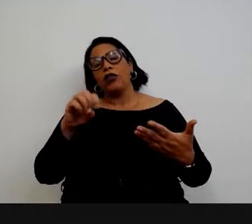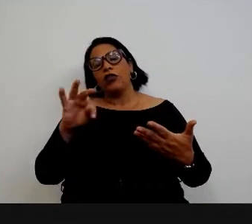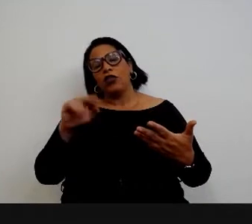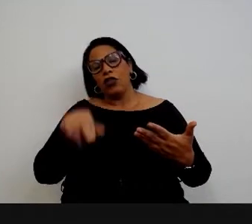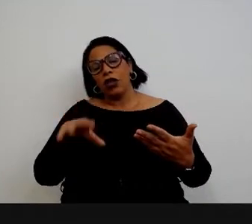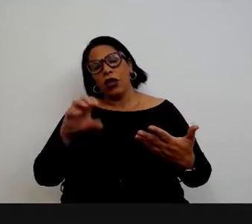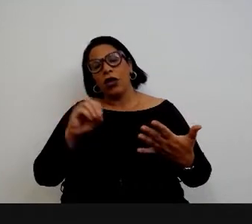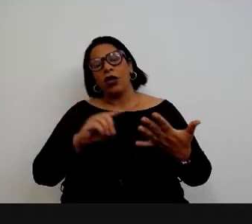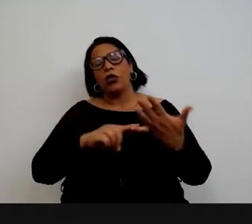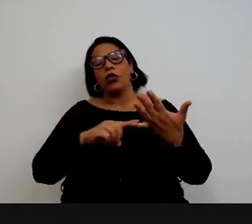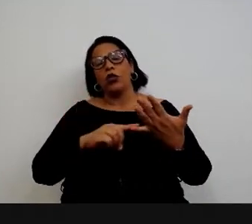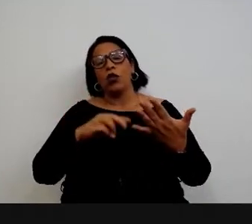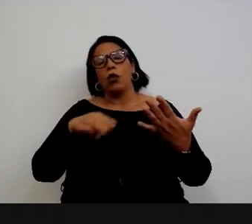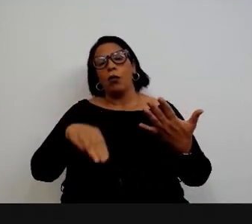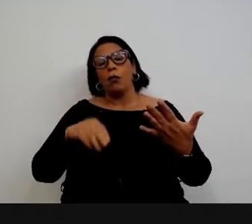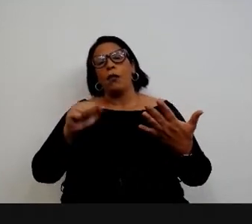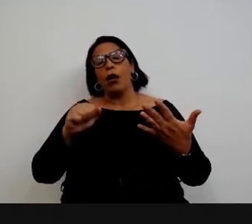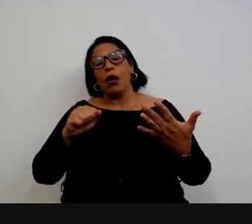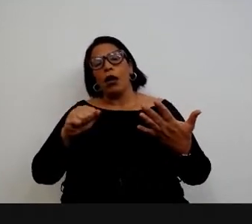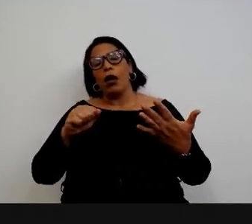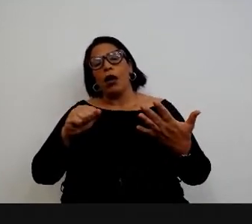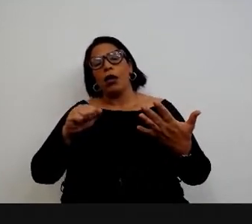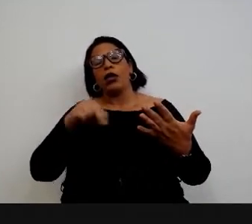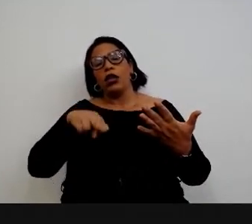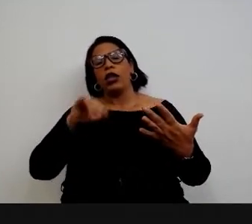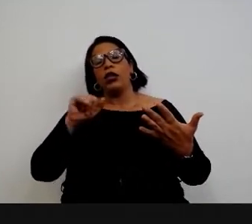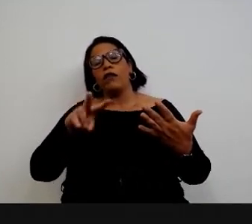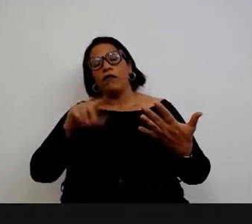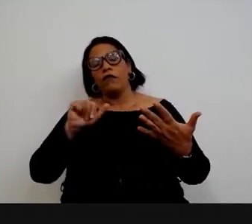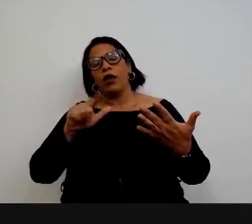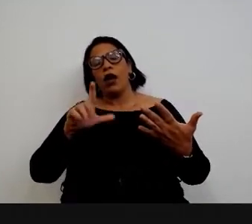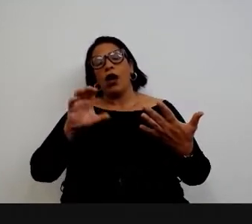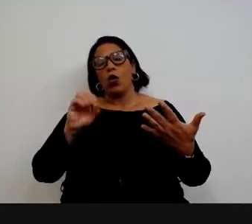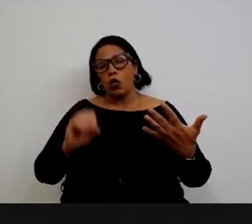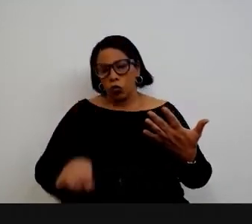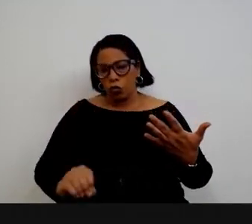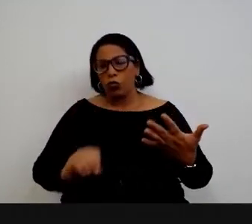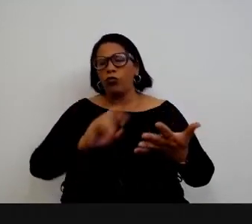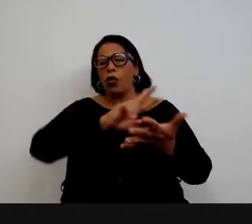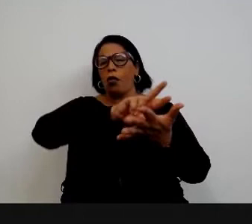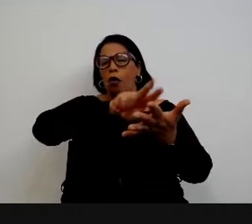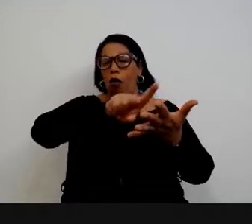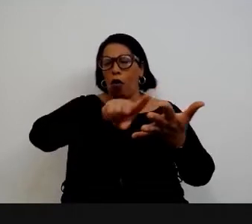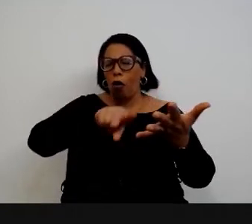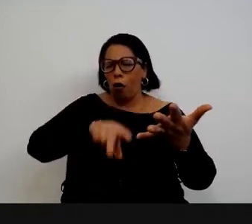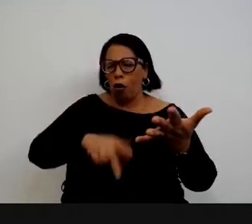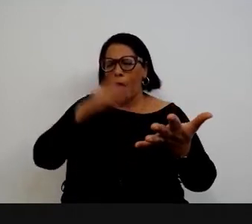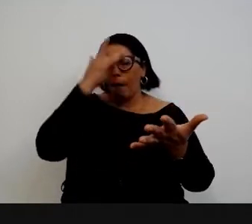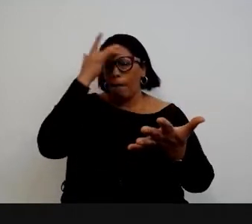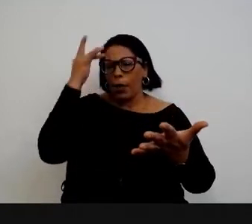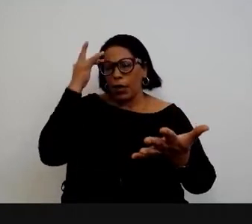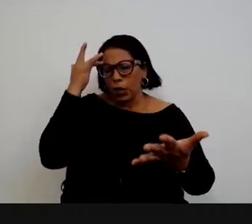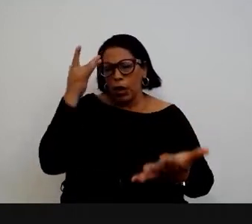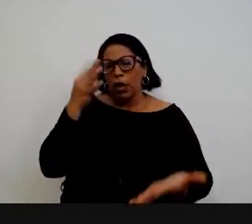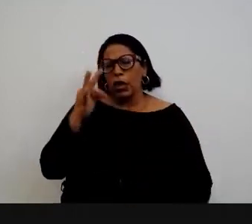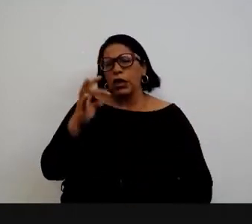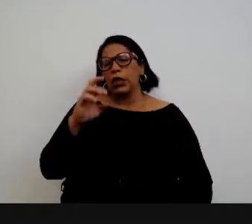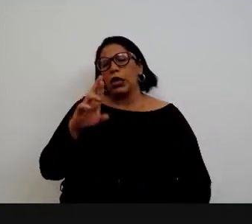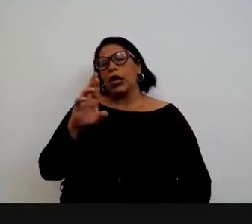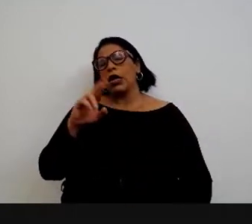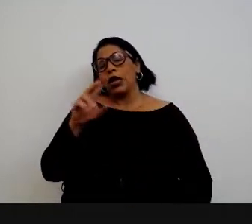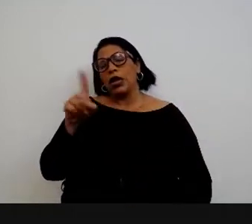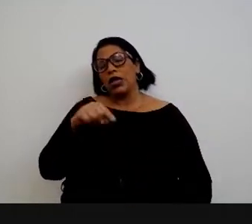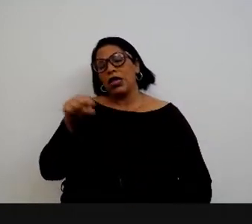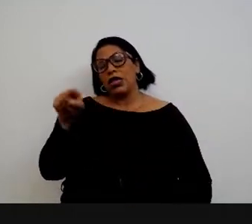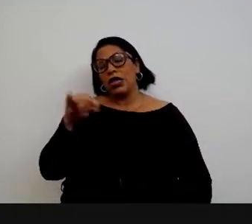Moutinho, Guilherme Ribeiro, Marcos Chevi Tarese, Nivaldo Ferreira, Renan Fonseca, Ricardo Chaves, Terezinha Silva e Tiago Gomes